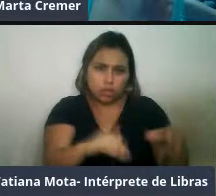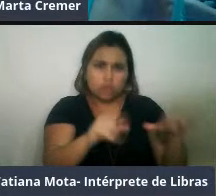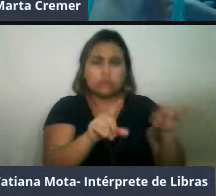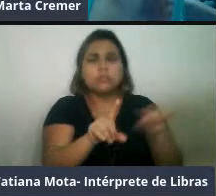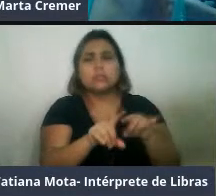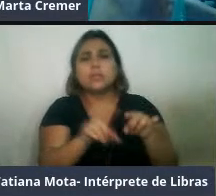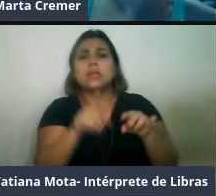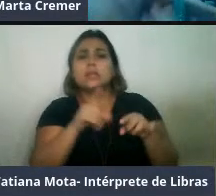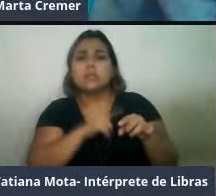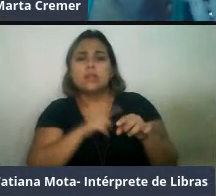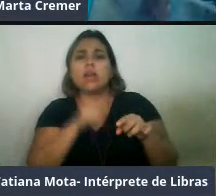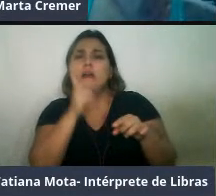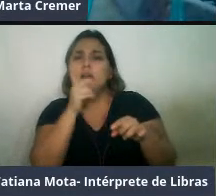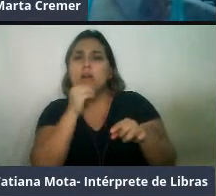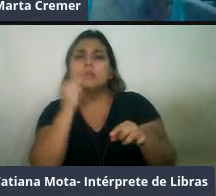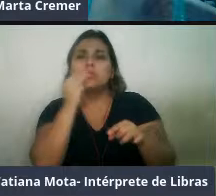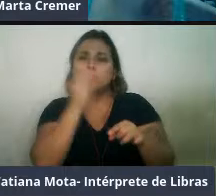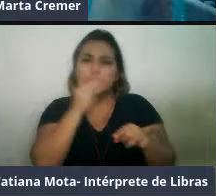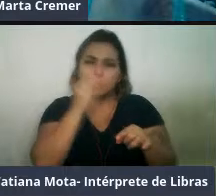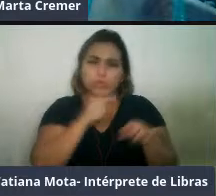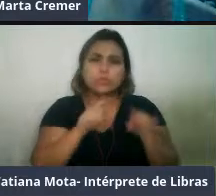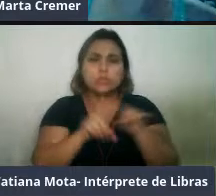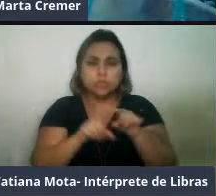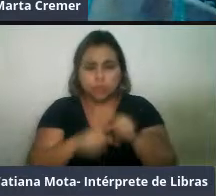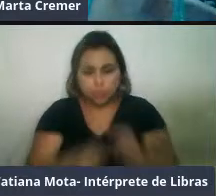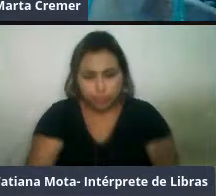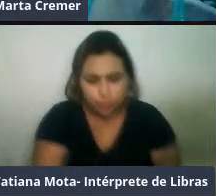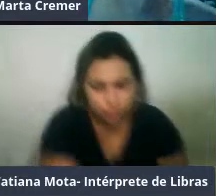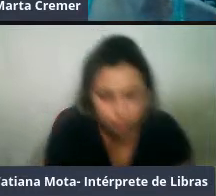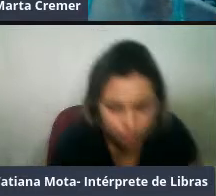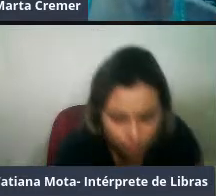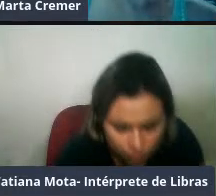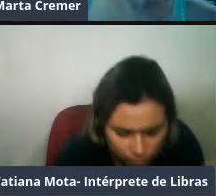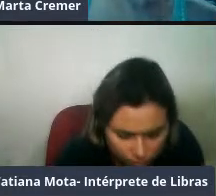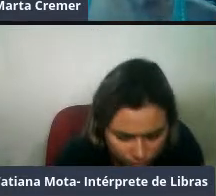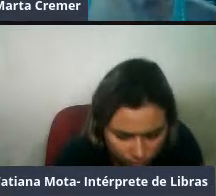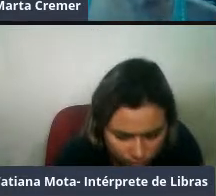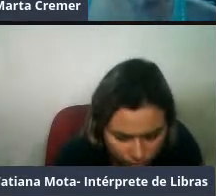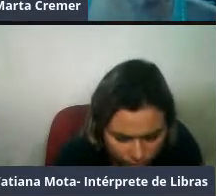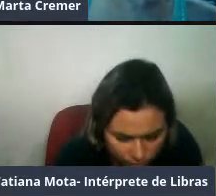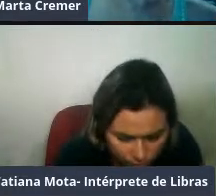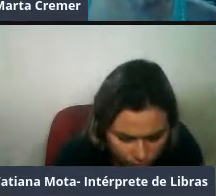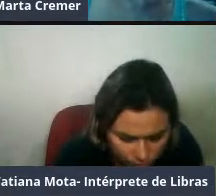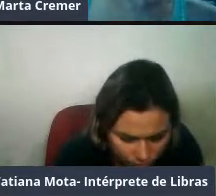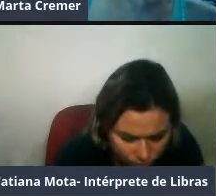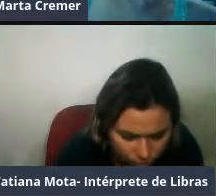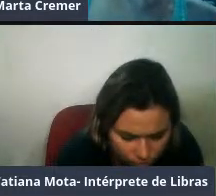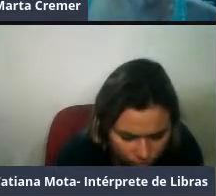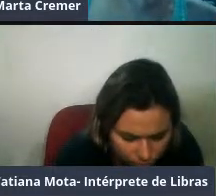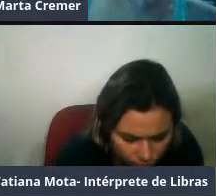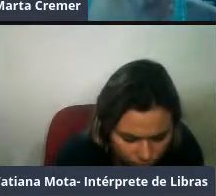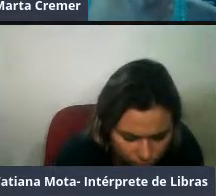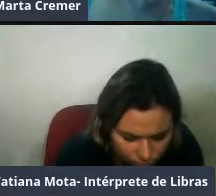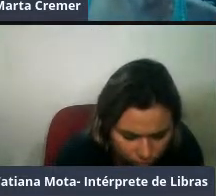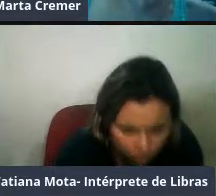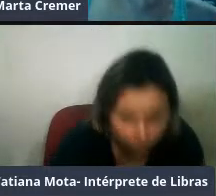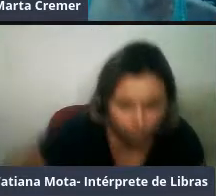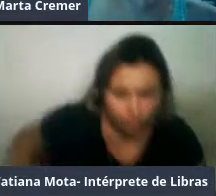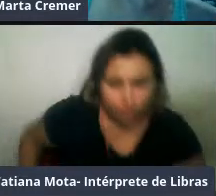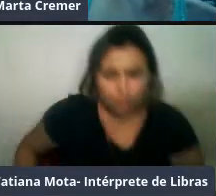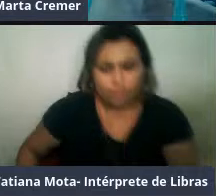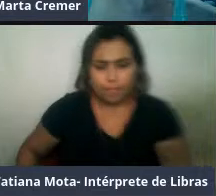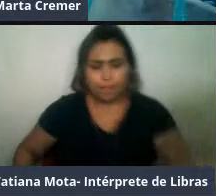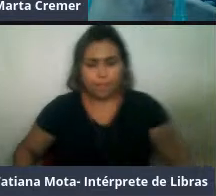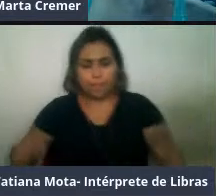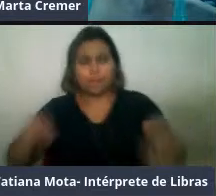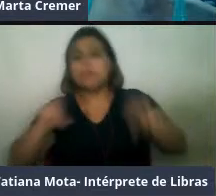marinhas e de água doce, então é uma família ultra-diversificada. Ela reúne, então, desde o turso para os truncatos, que é